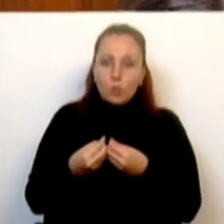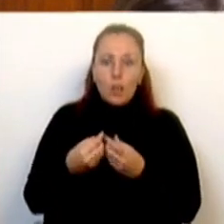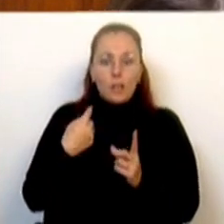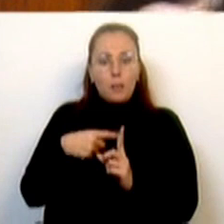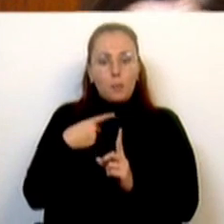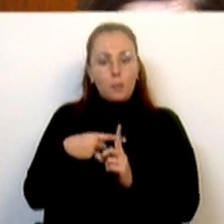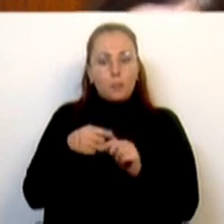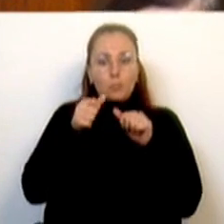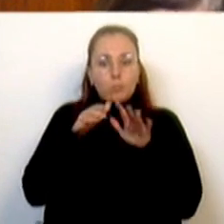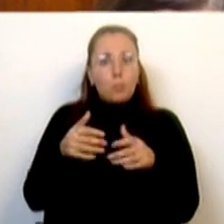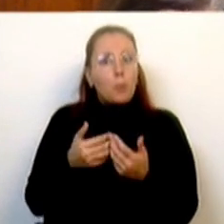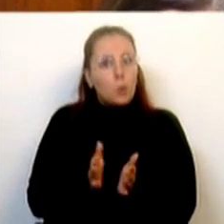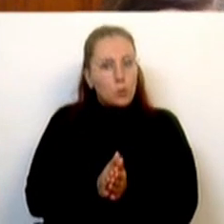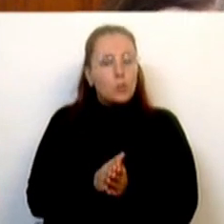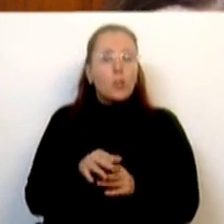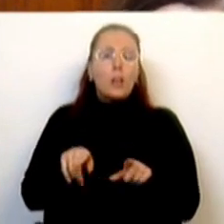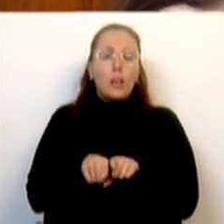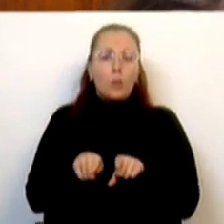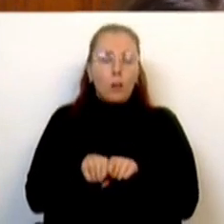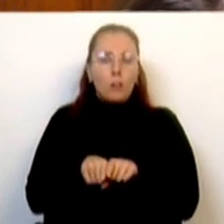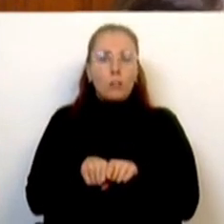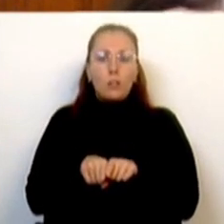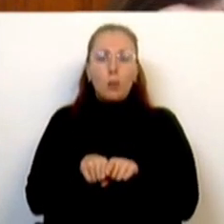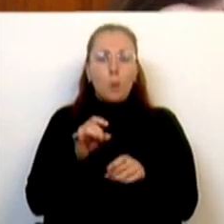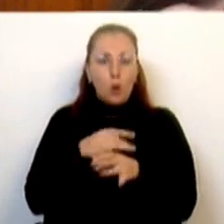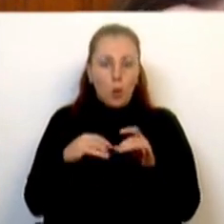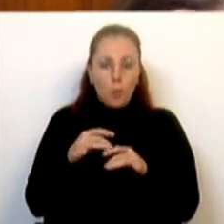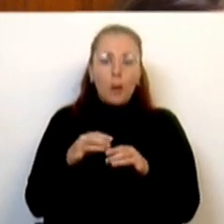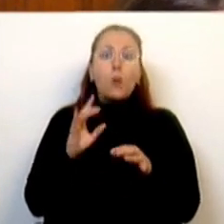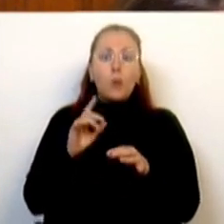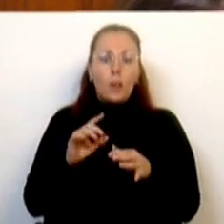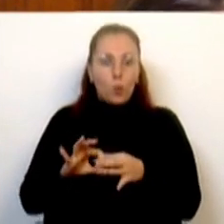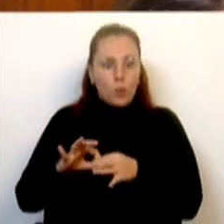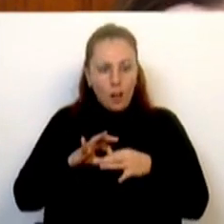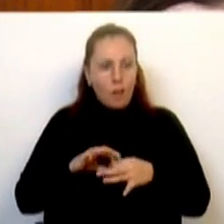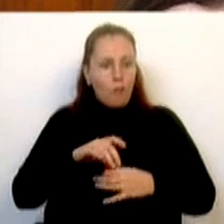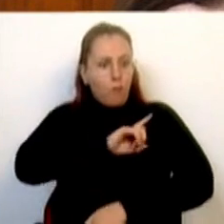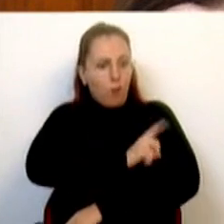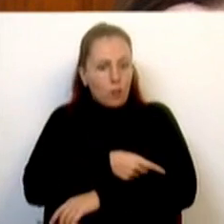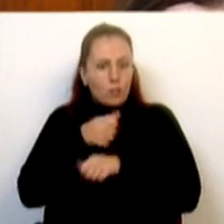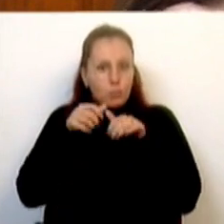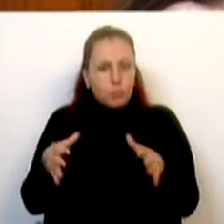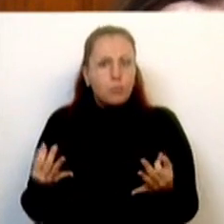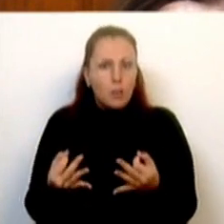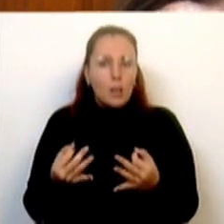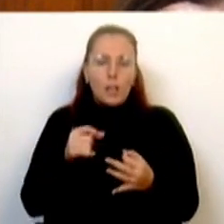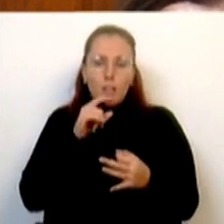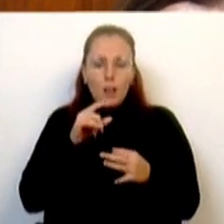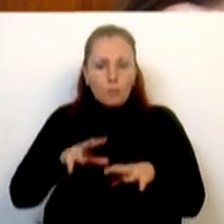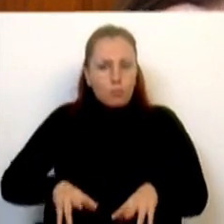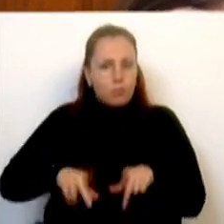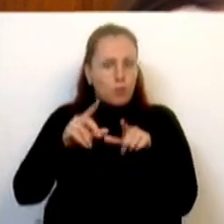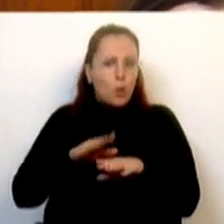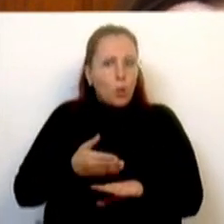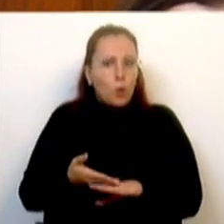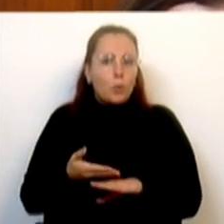nós, uma Europa que verdadeiramente concretiza o ideal a União faz a força, nos leva mais longe e permite que verdadeiramente